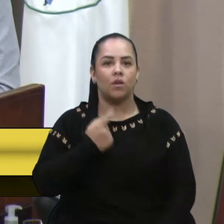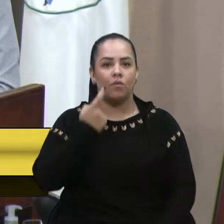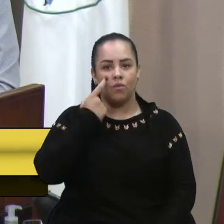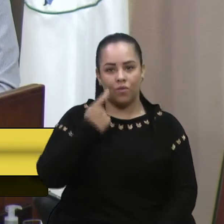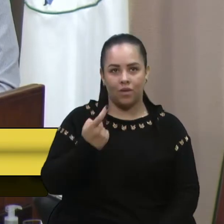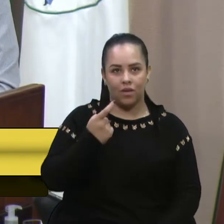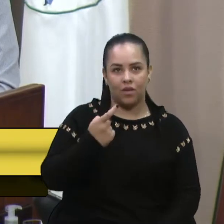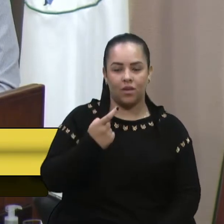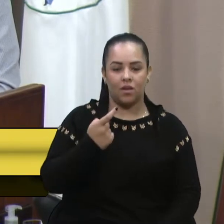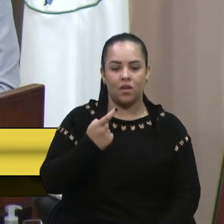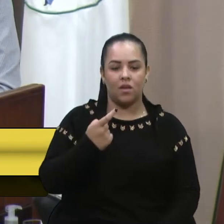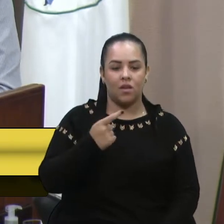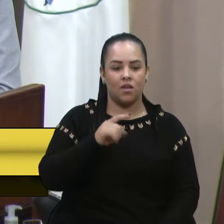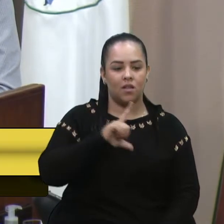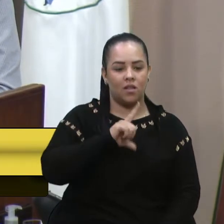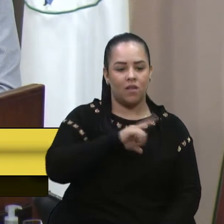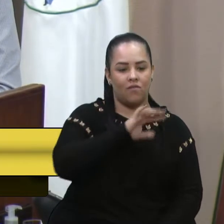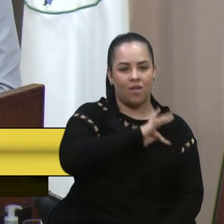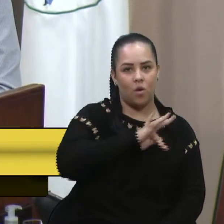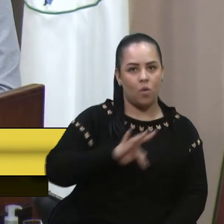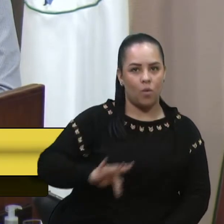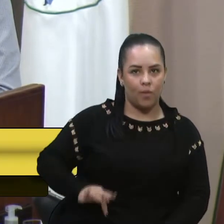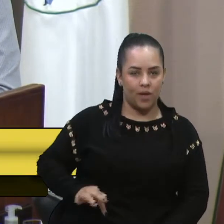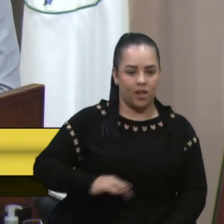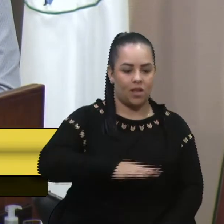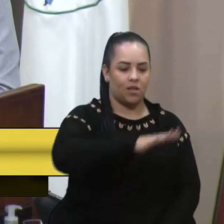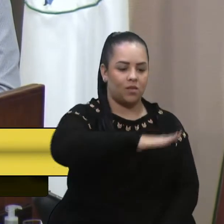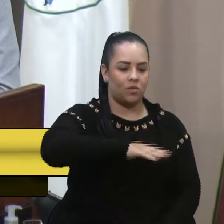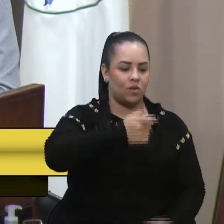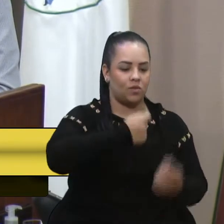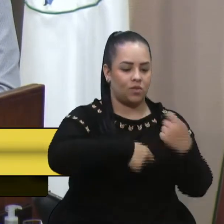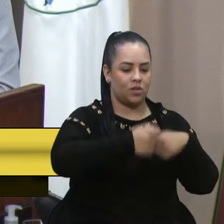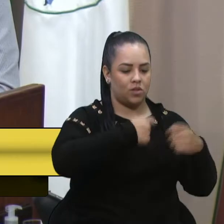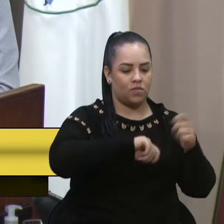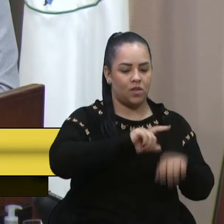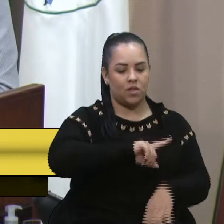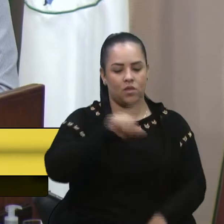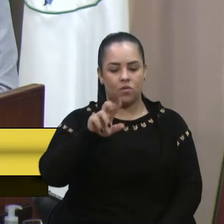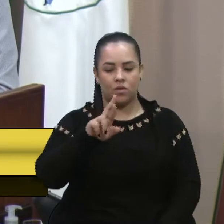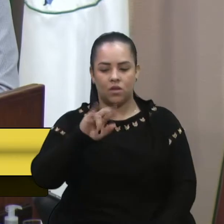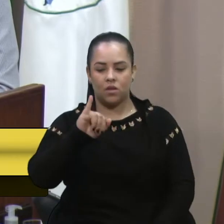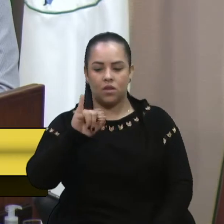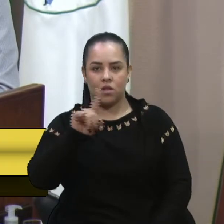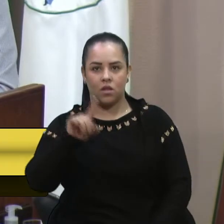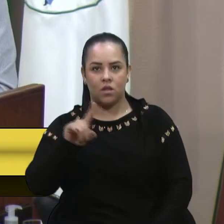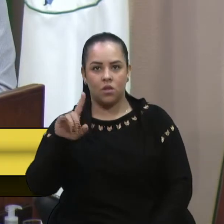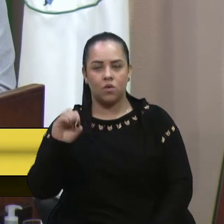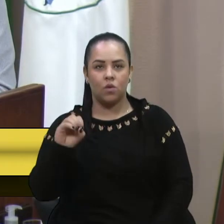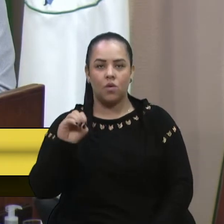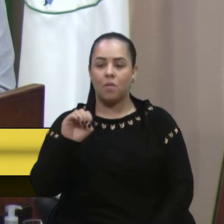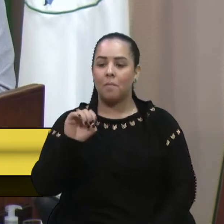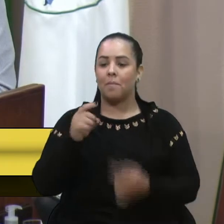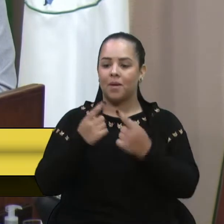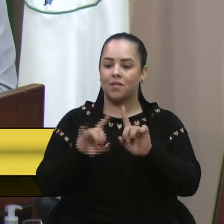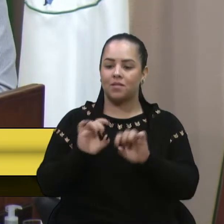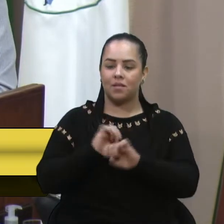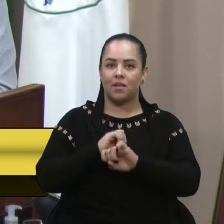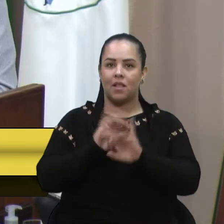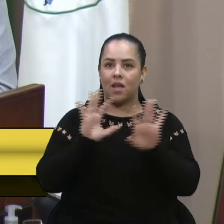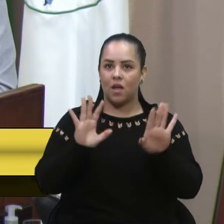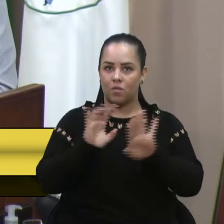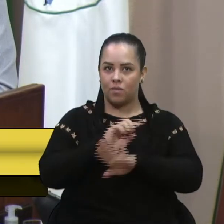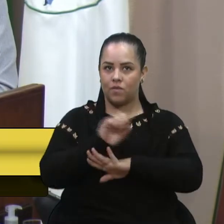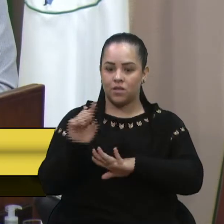Farropilha com a questão da região administrativa do Riço, mas deixar claro que foi numa questão de